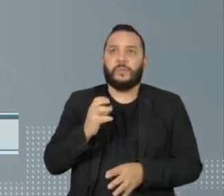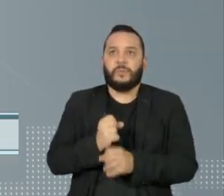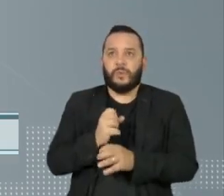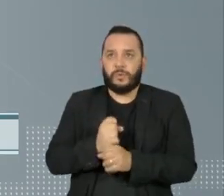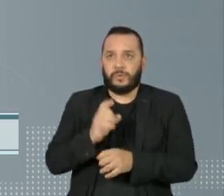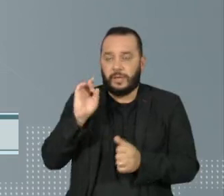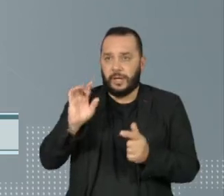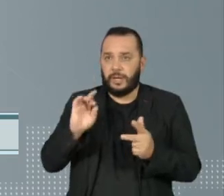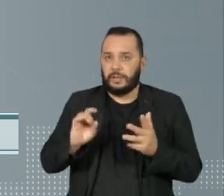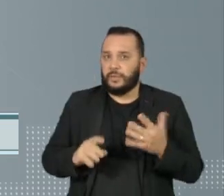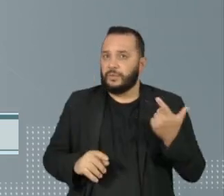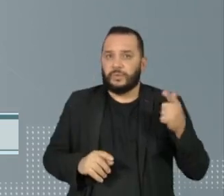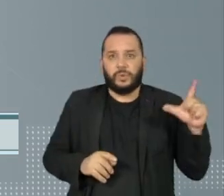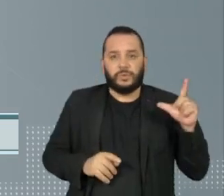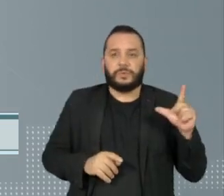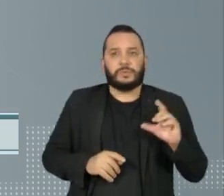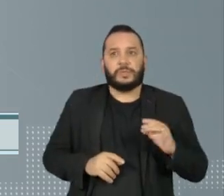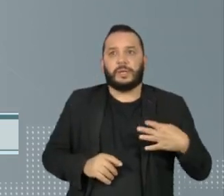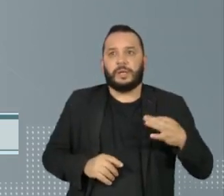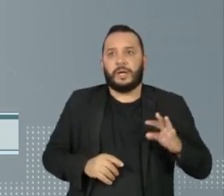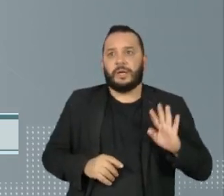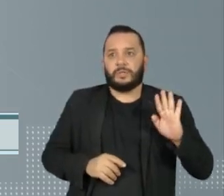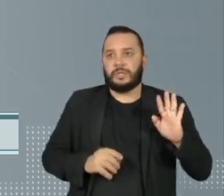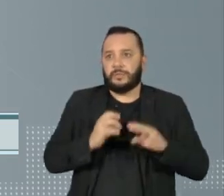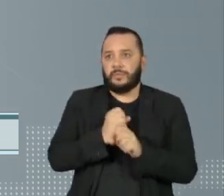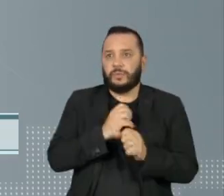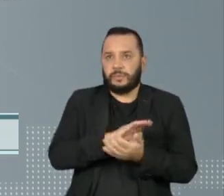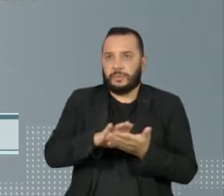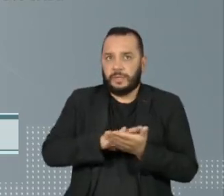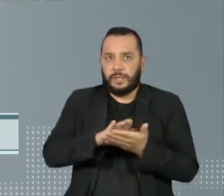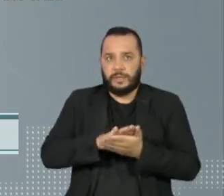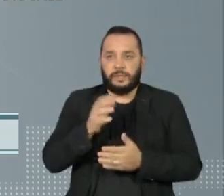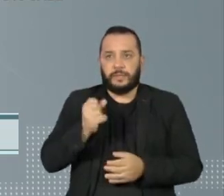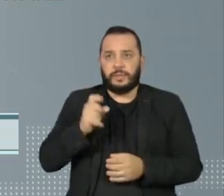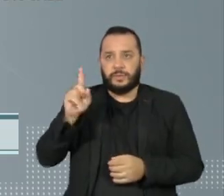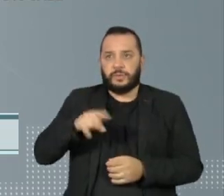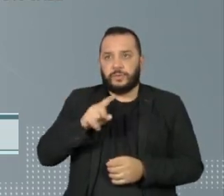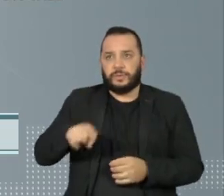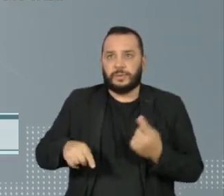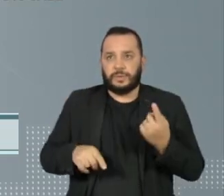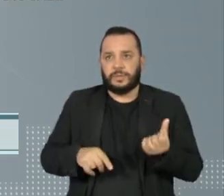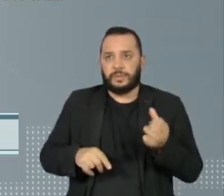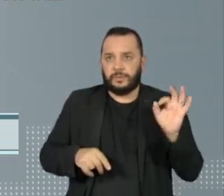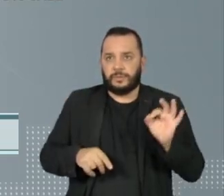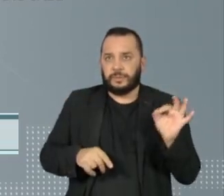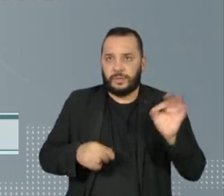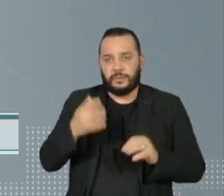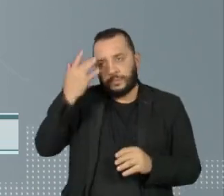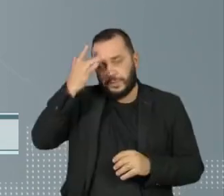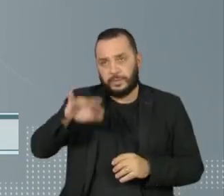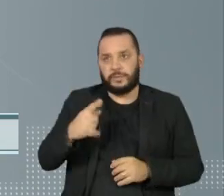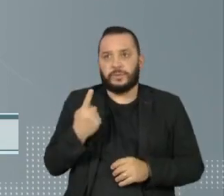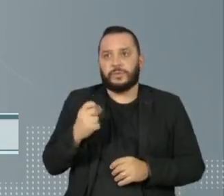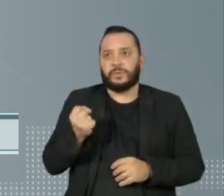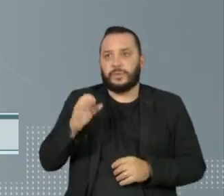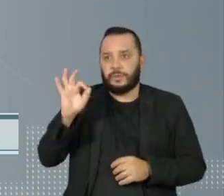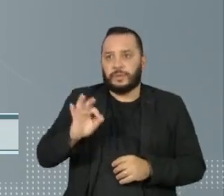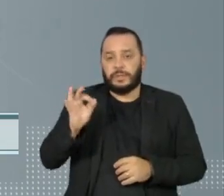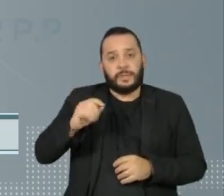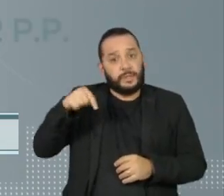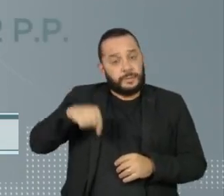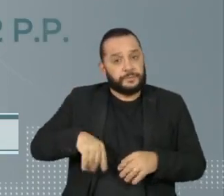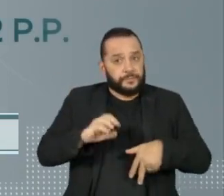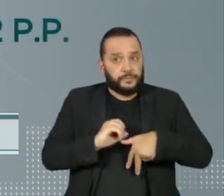Os outros candidatos não pontuaram. Brancos e nulos somam 16% e não sabem 18%. A pesquisa TV